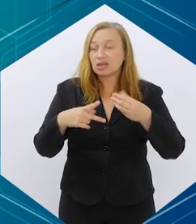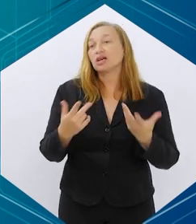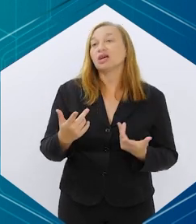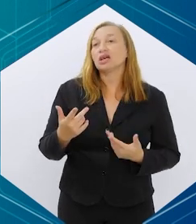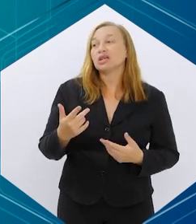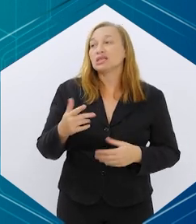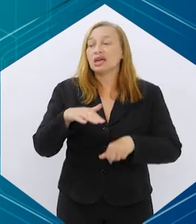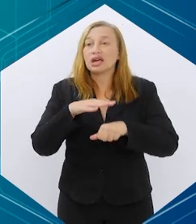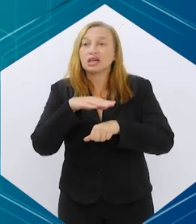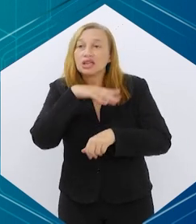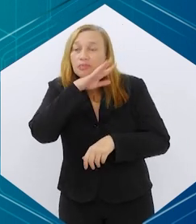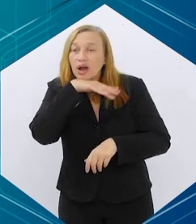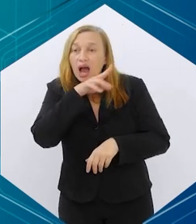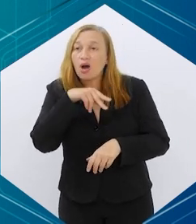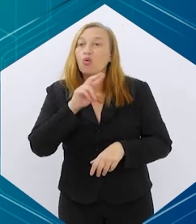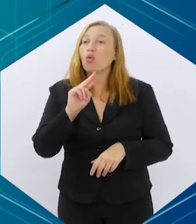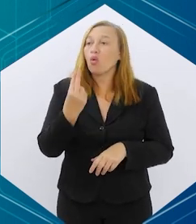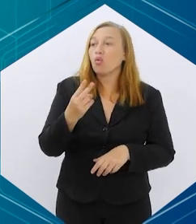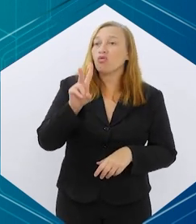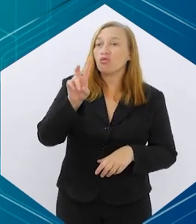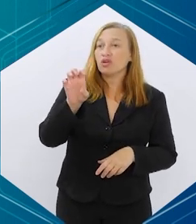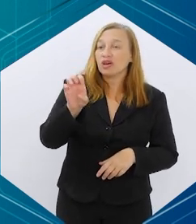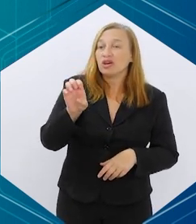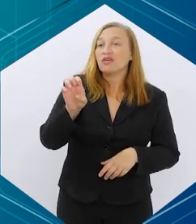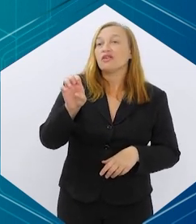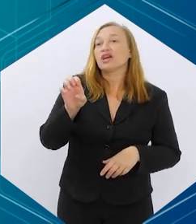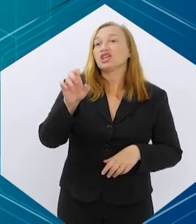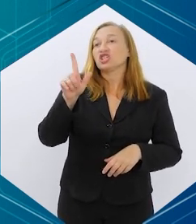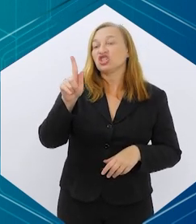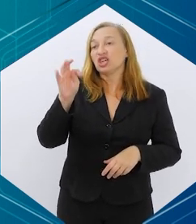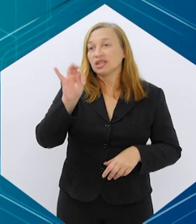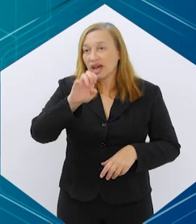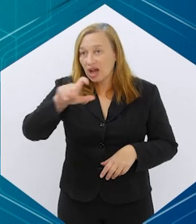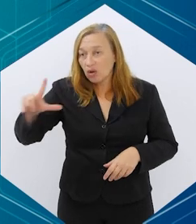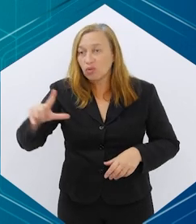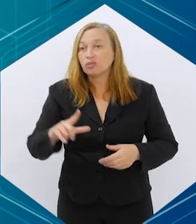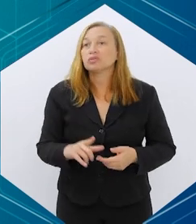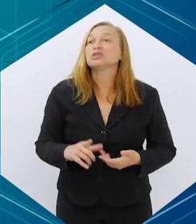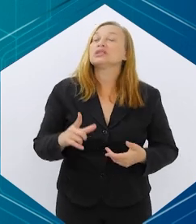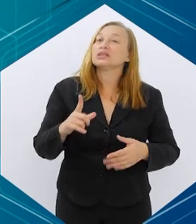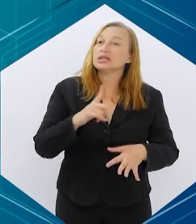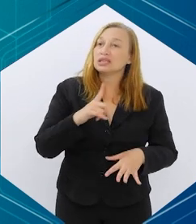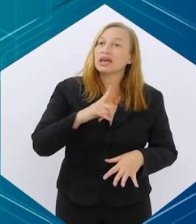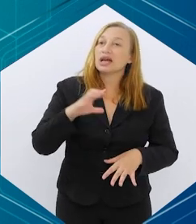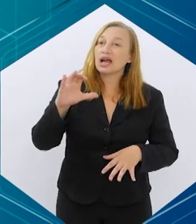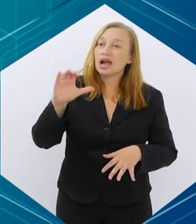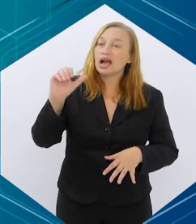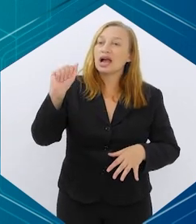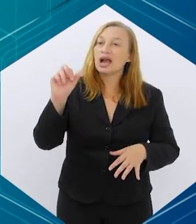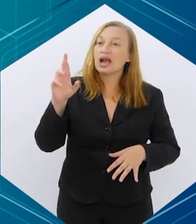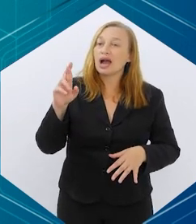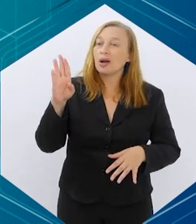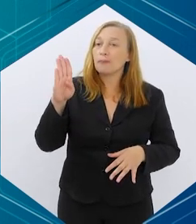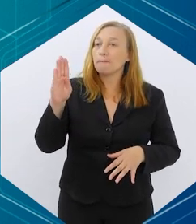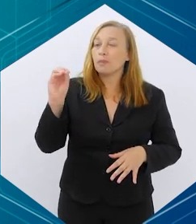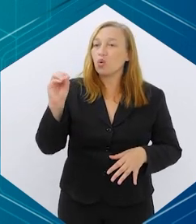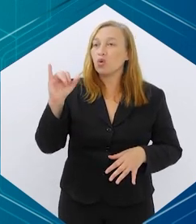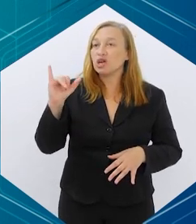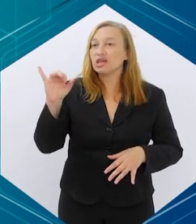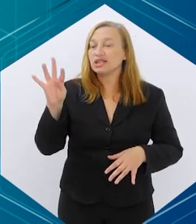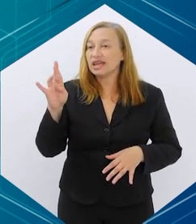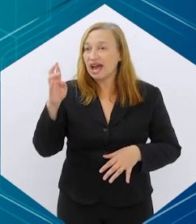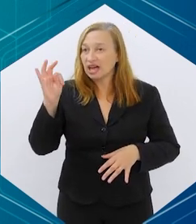seja ela animal ou vegetal, porém, que seja de boa qualidade, carboidratos aí que sejam hidratos também